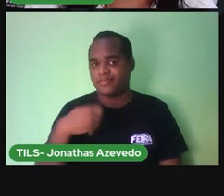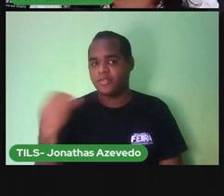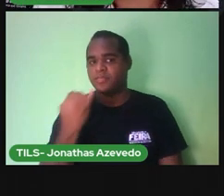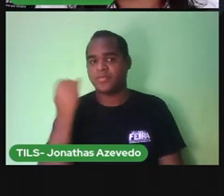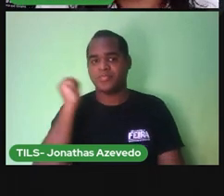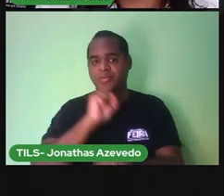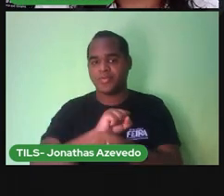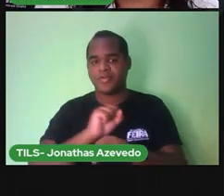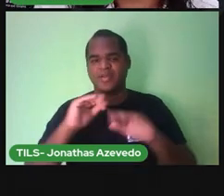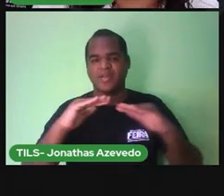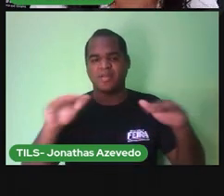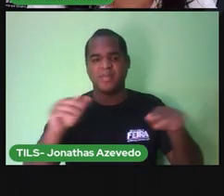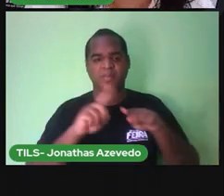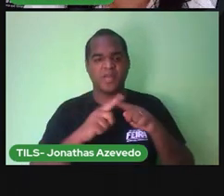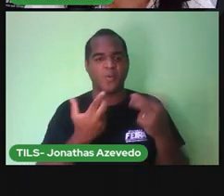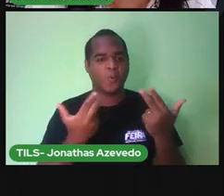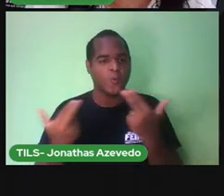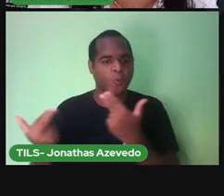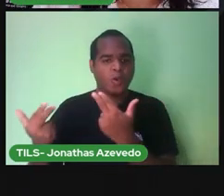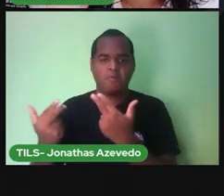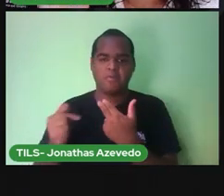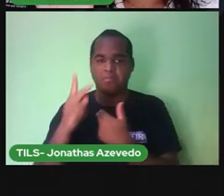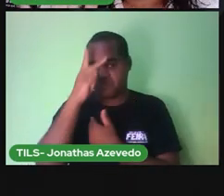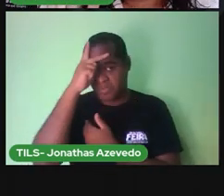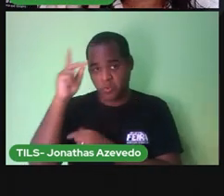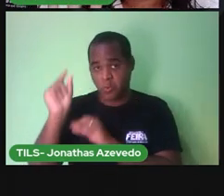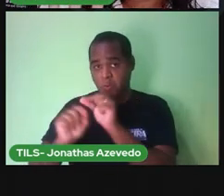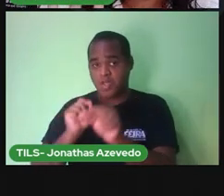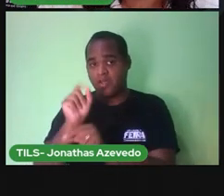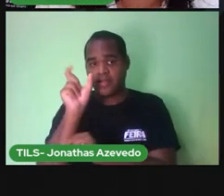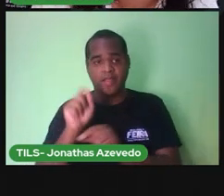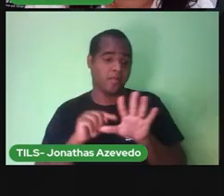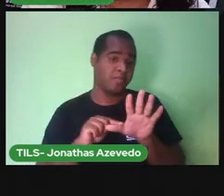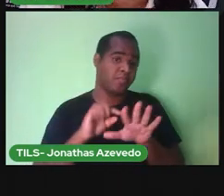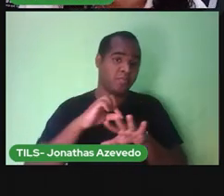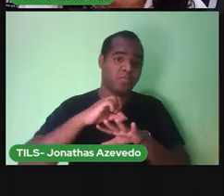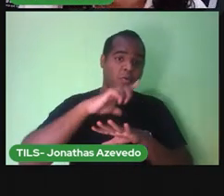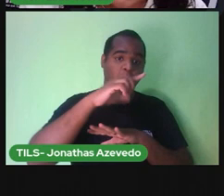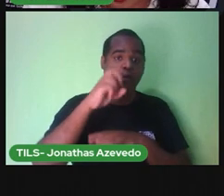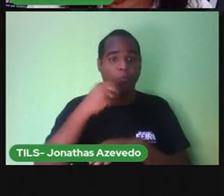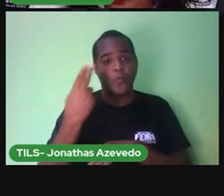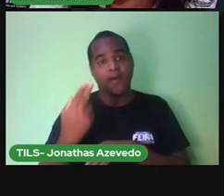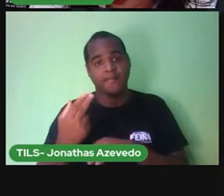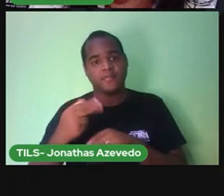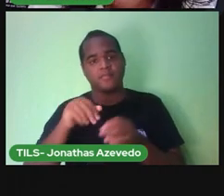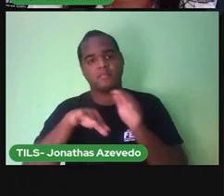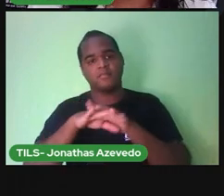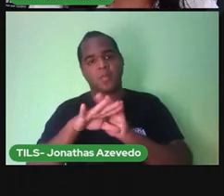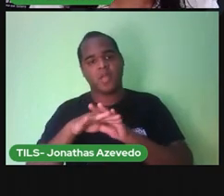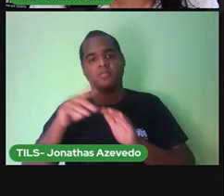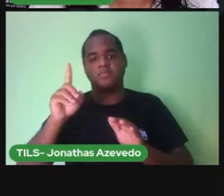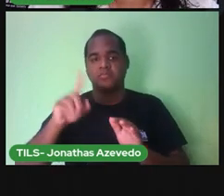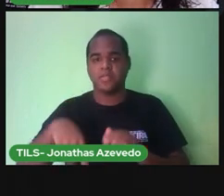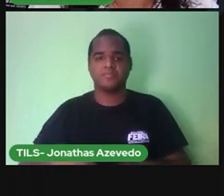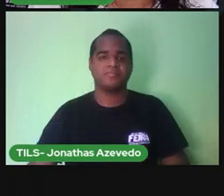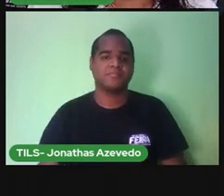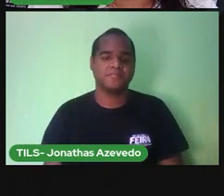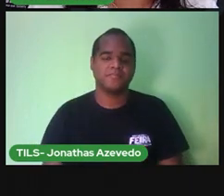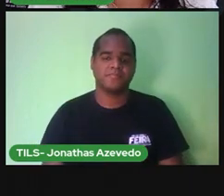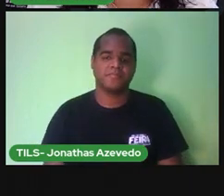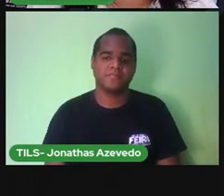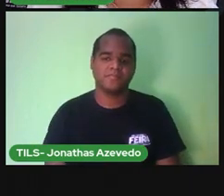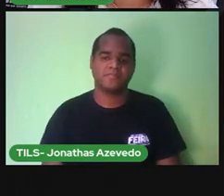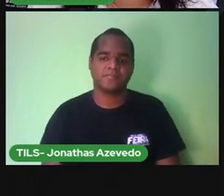Que seja do mesmo tamanho De uma pessoa Com a mão maior Ou com a mão menor E as